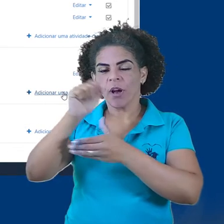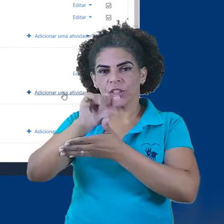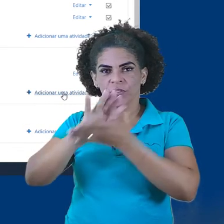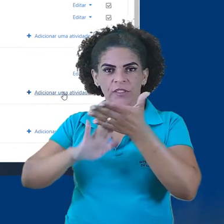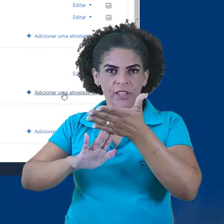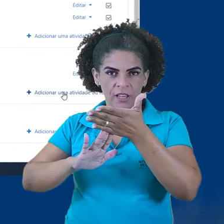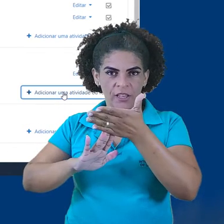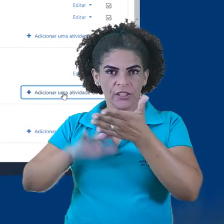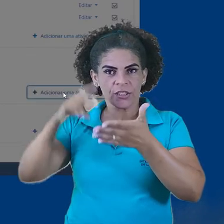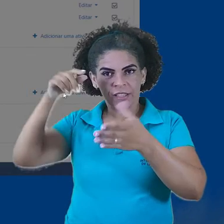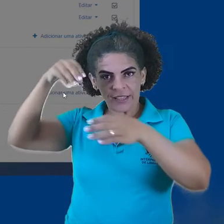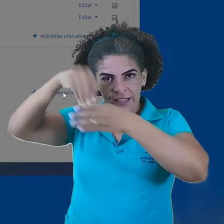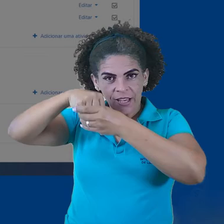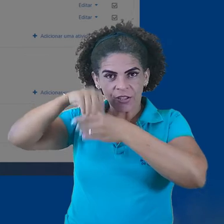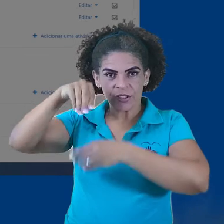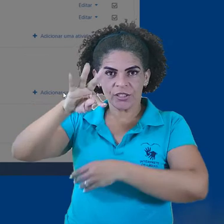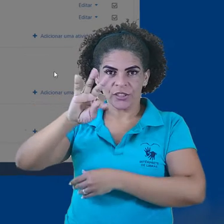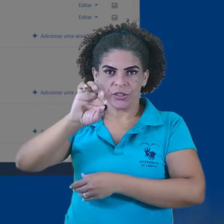recurso deste tópico.